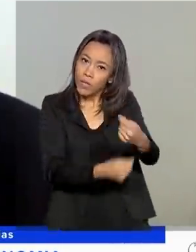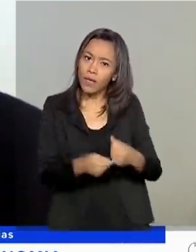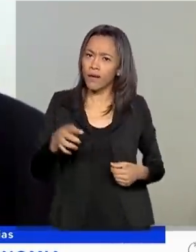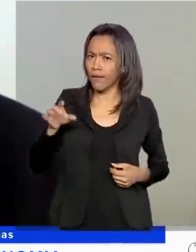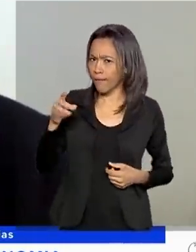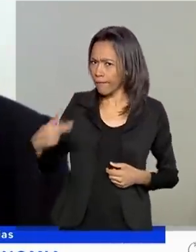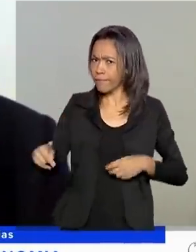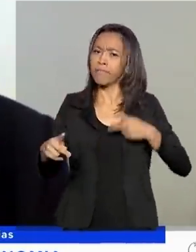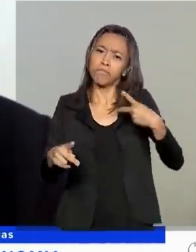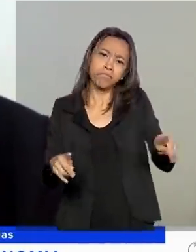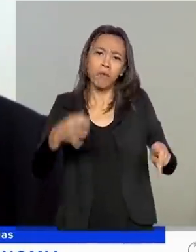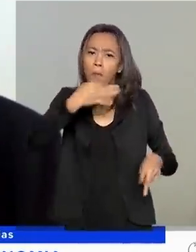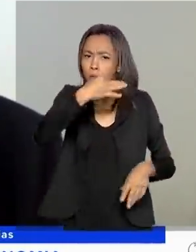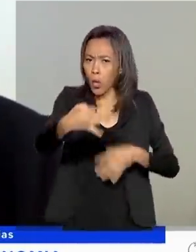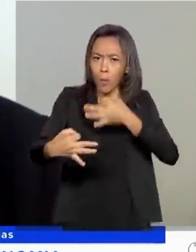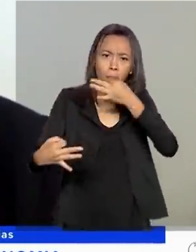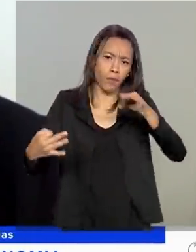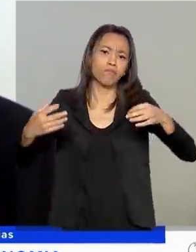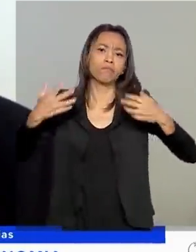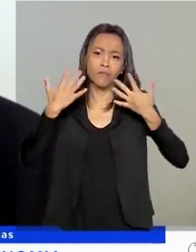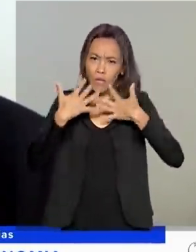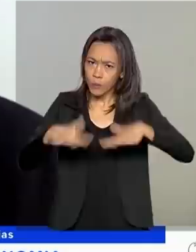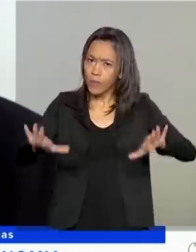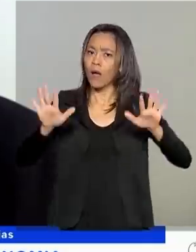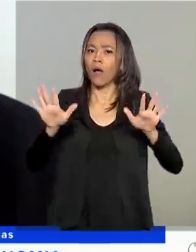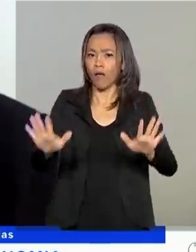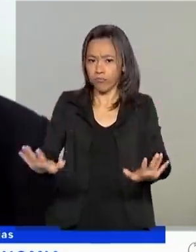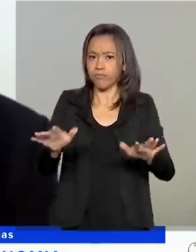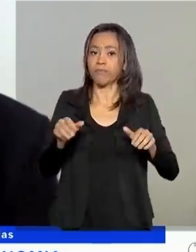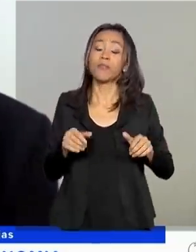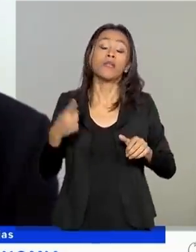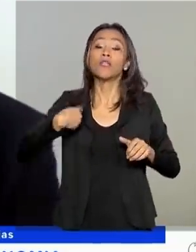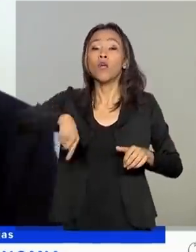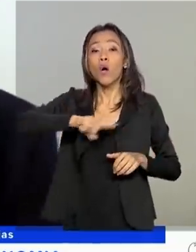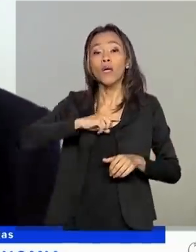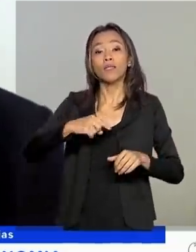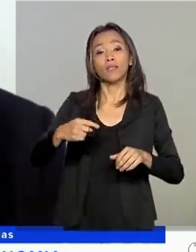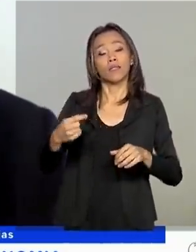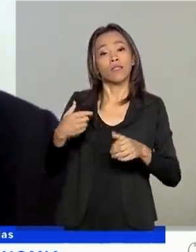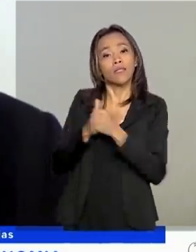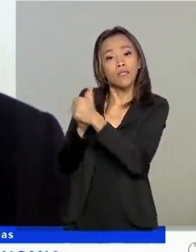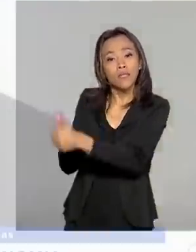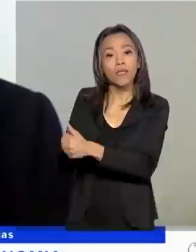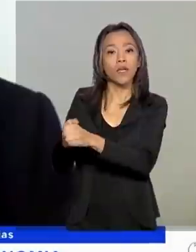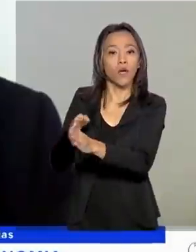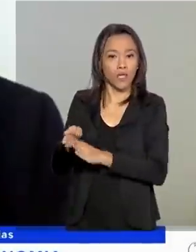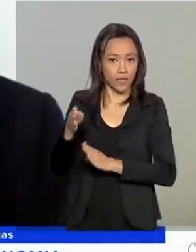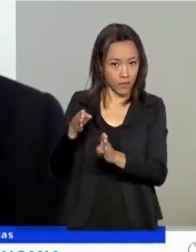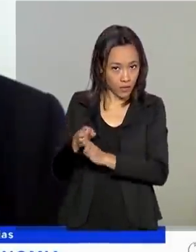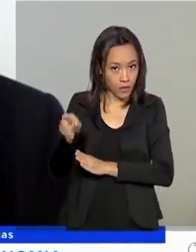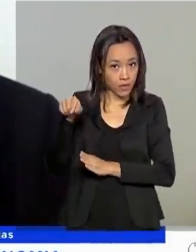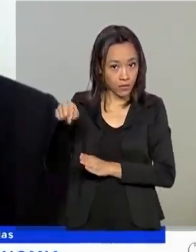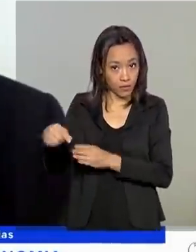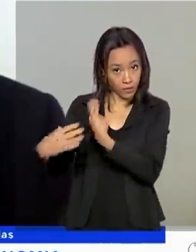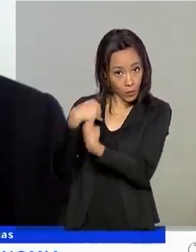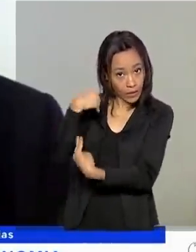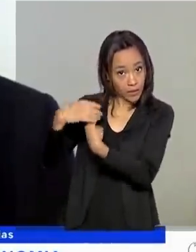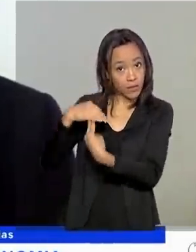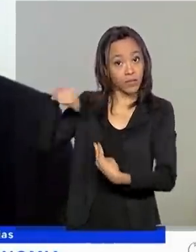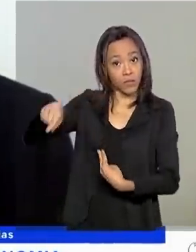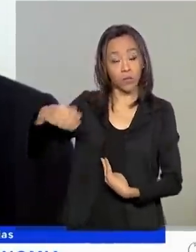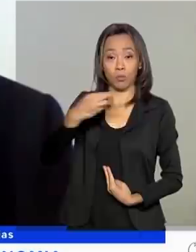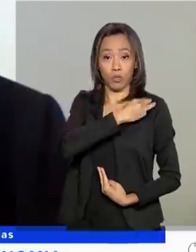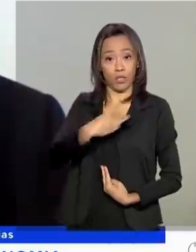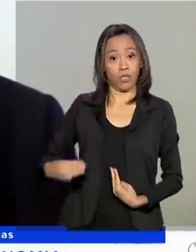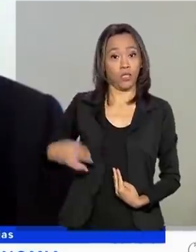vista. É natural que nós tenhamos seguido a orientação do ministro da Saúde durante todo esse tempo. Preservar os sinais vitais da